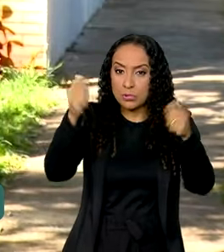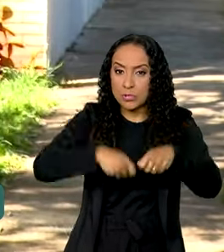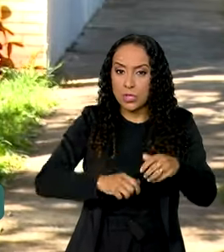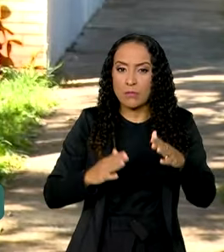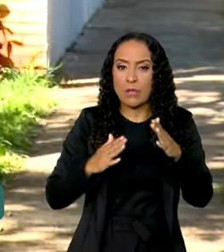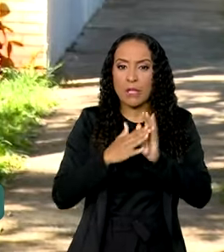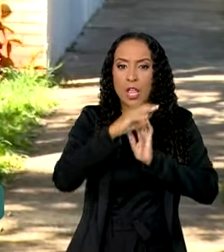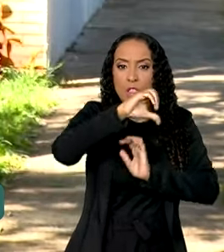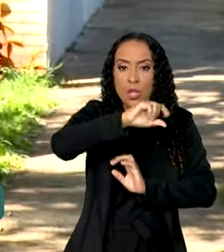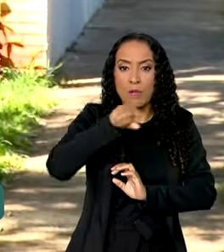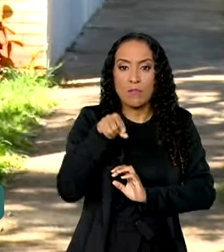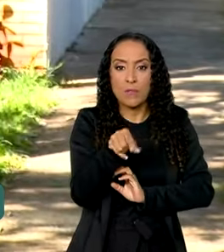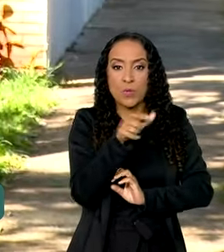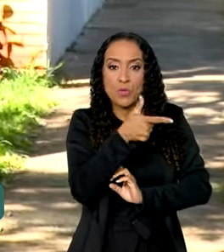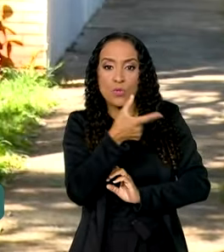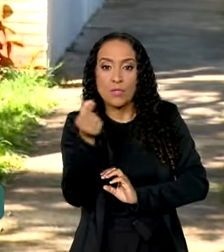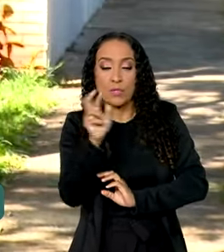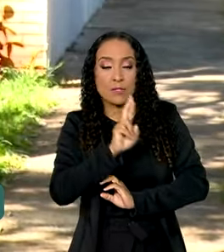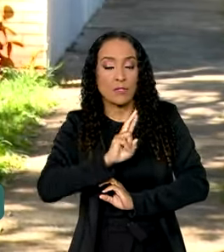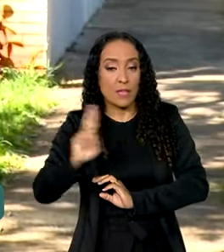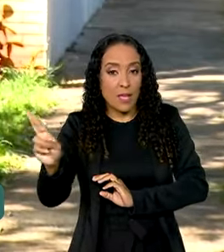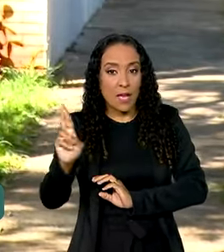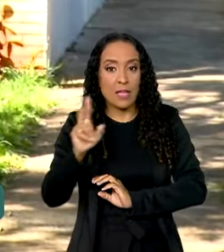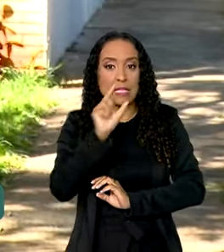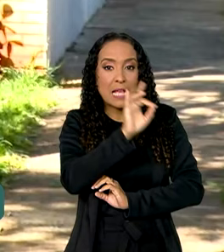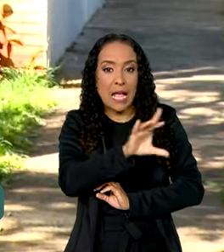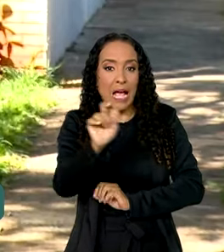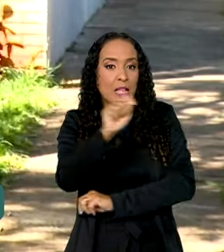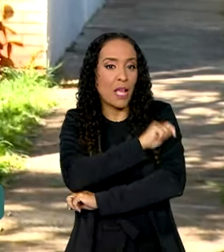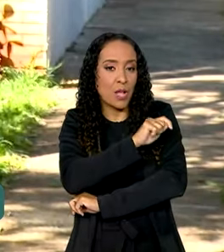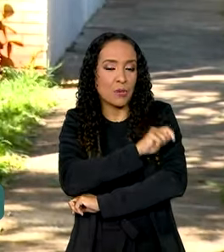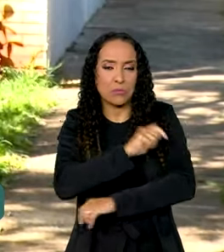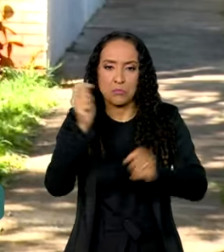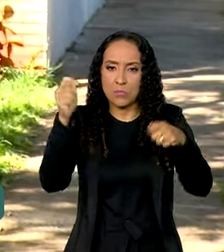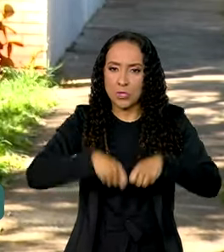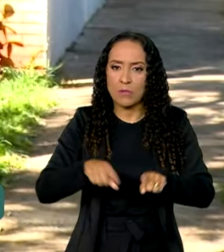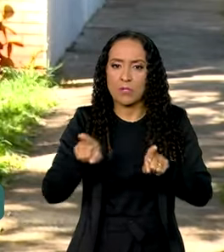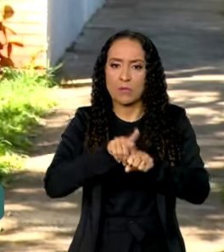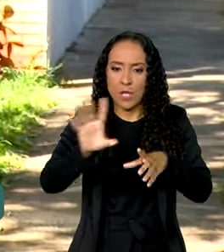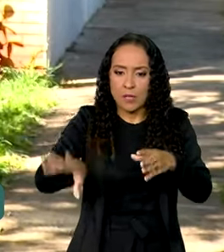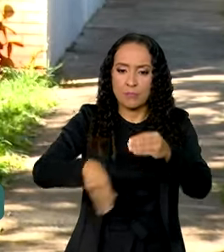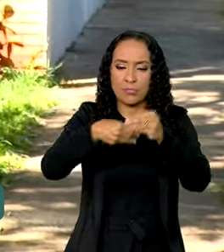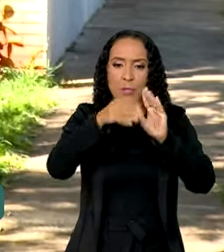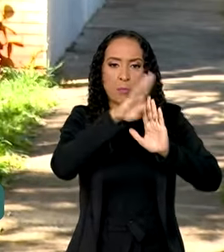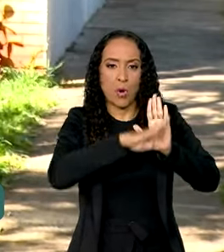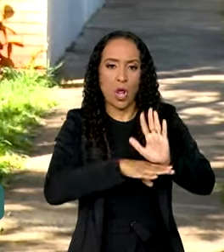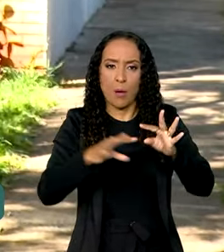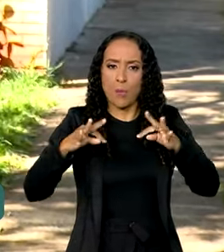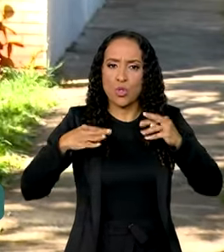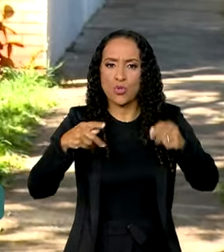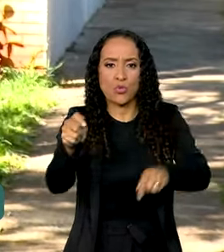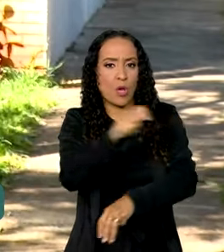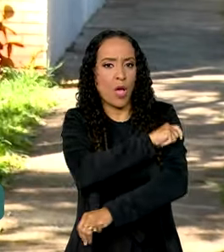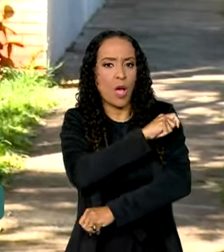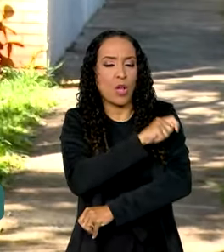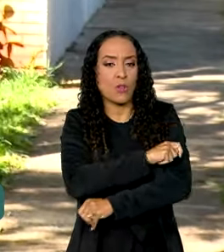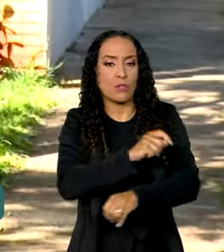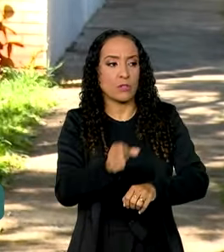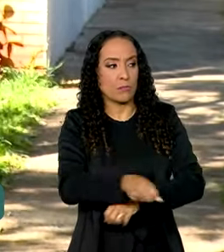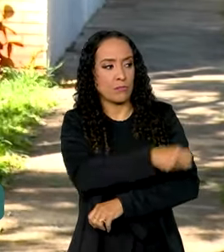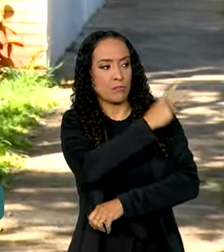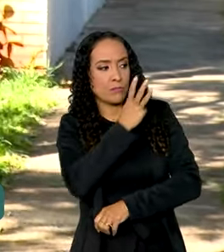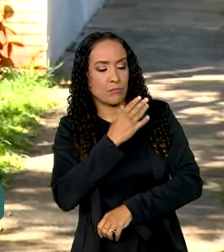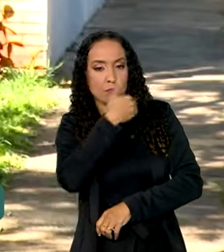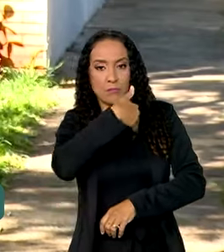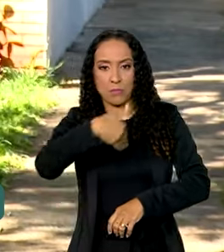ao valor de R$ 9.200,00 por aluno. Podem fazer parte do programa todos os estudantes do ensino médio